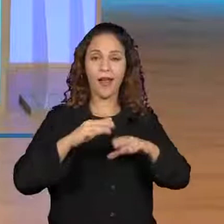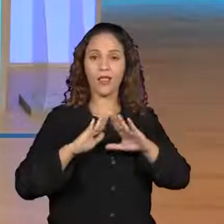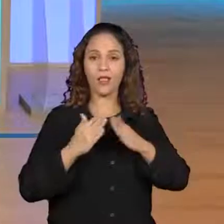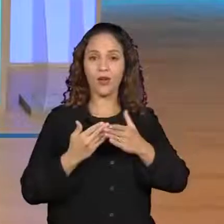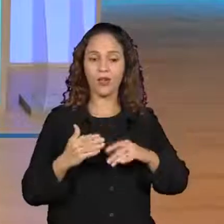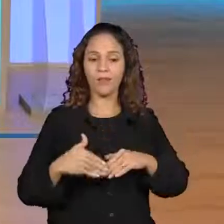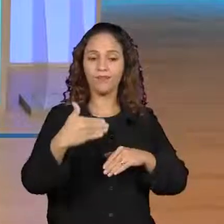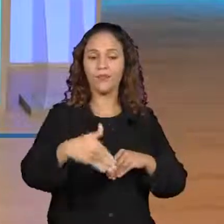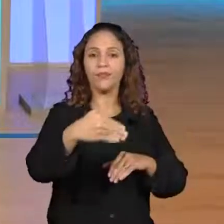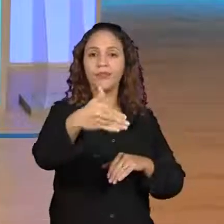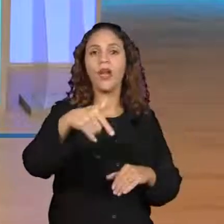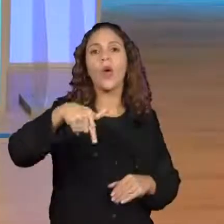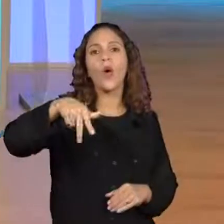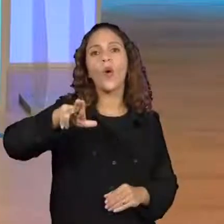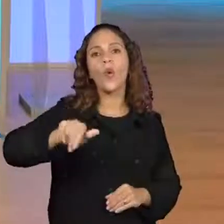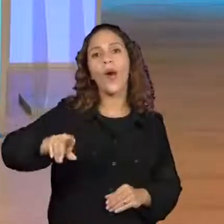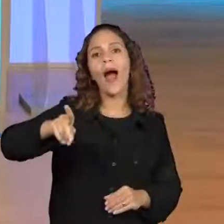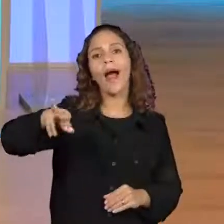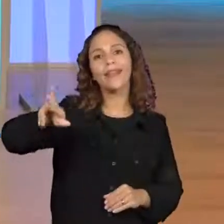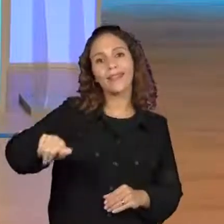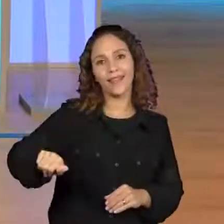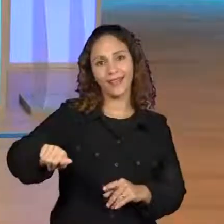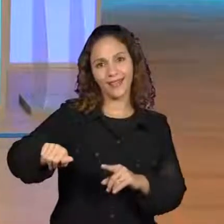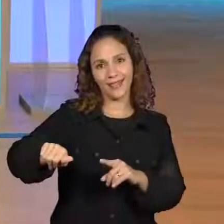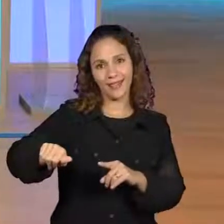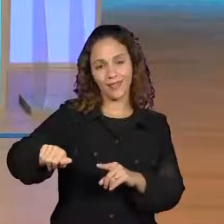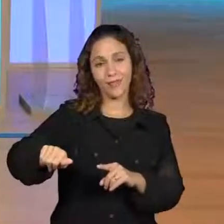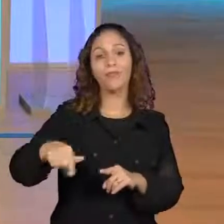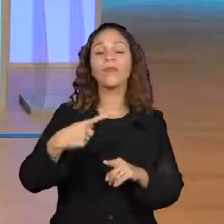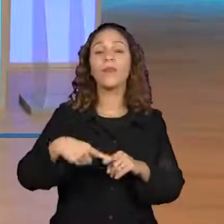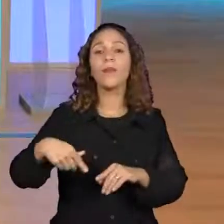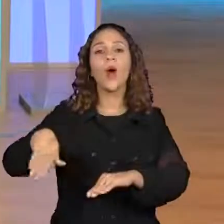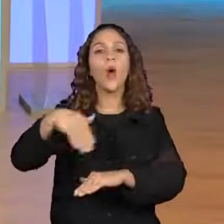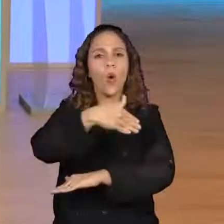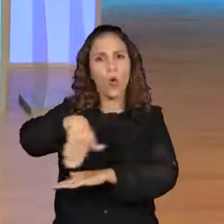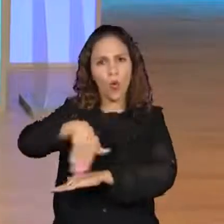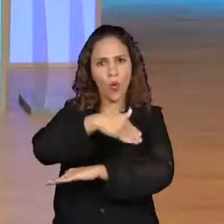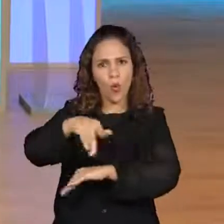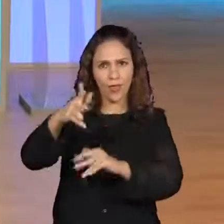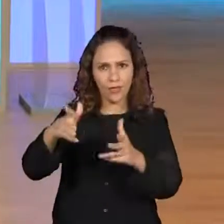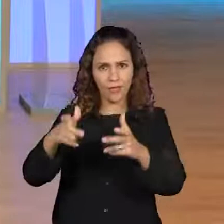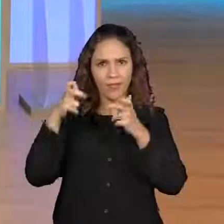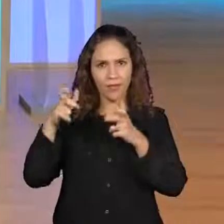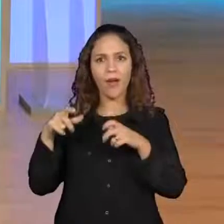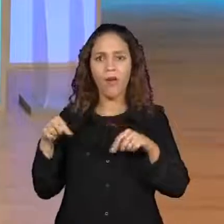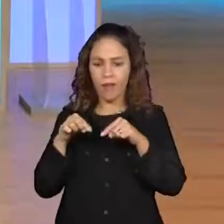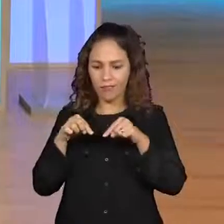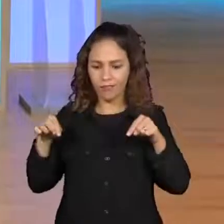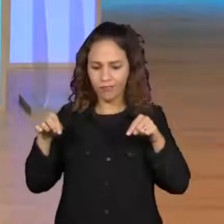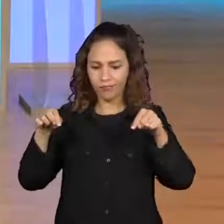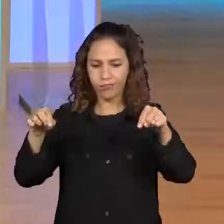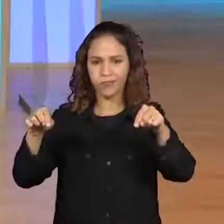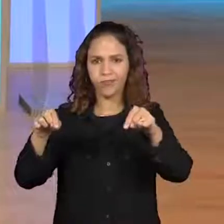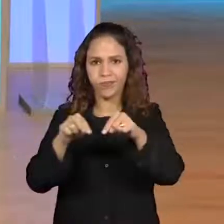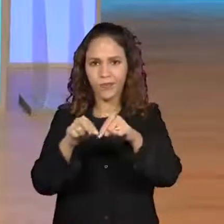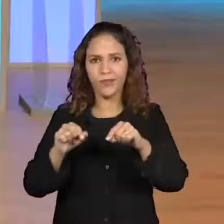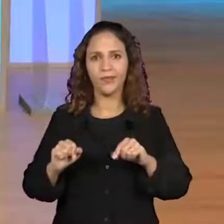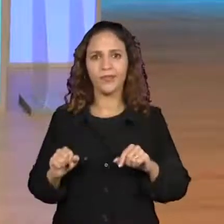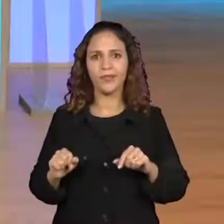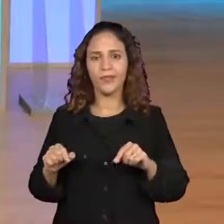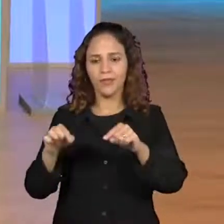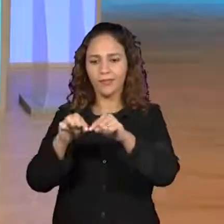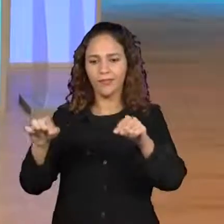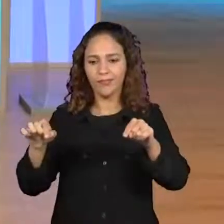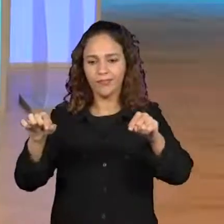E aí, vocês já pararam para pensar que as divisões das ruas é a que formam as quadras, não Tem quadras que são mais